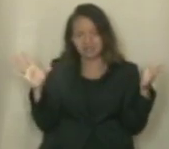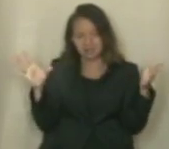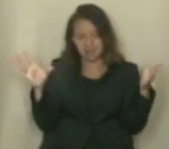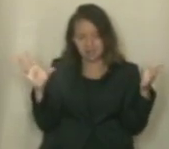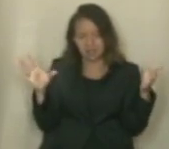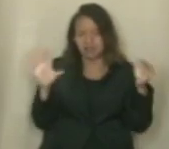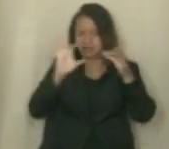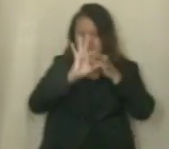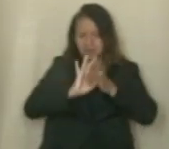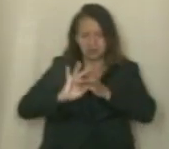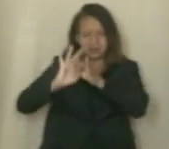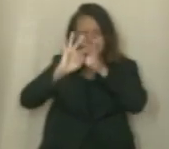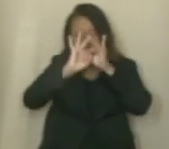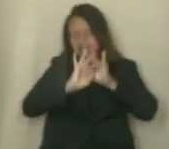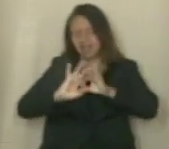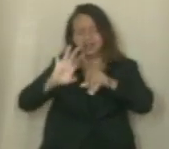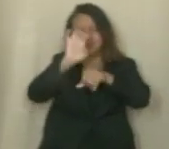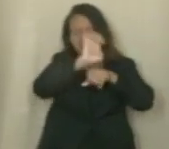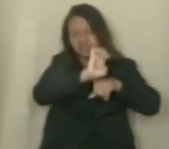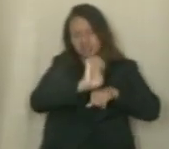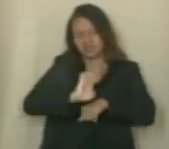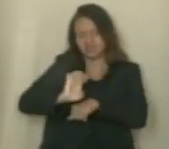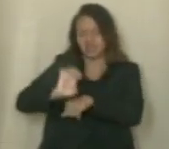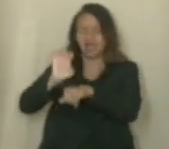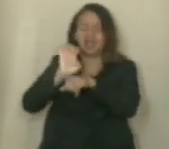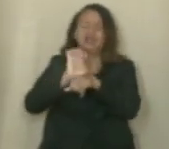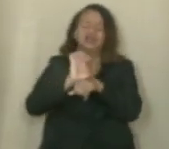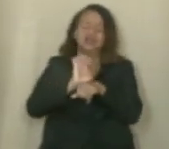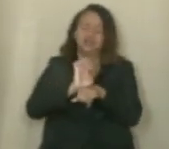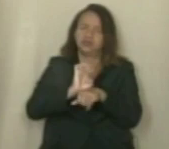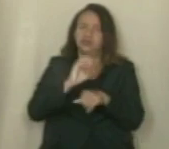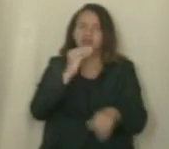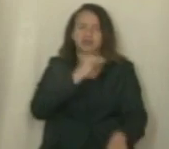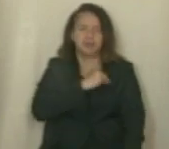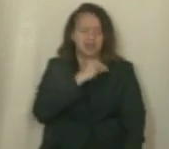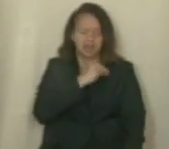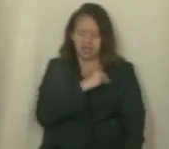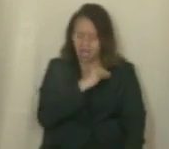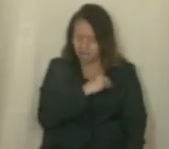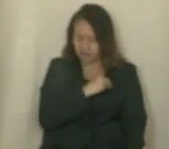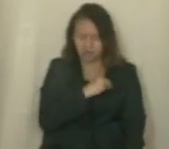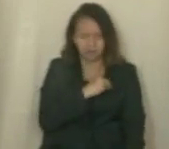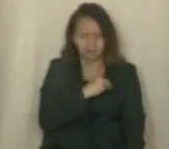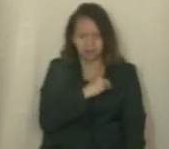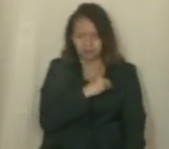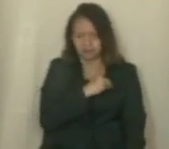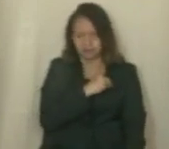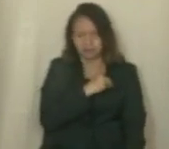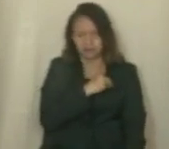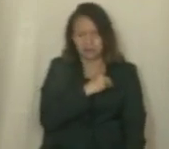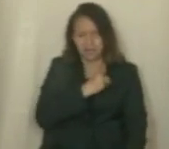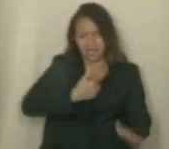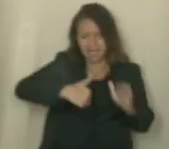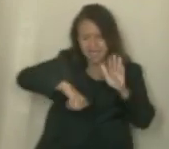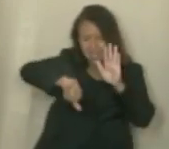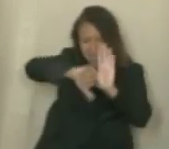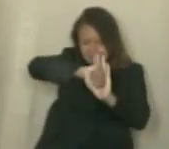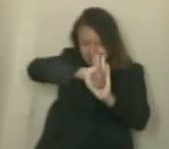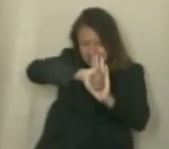laicidade do Estado. Pecados e crimes